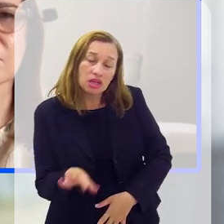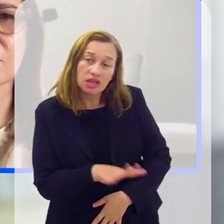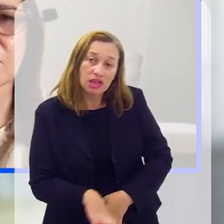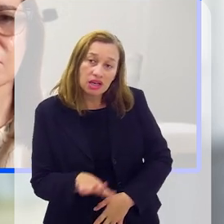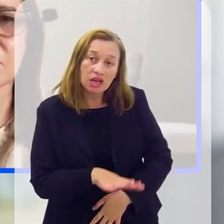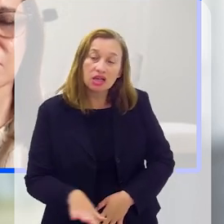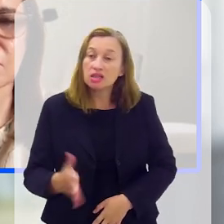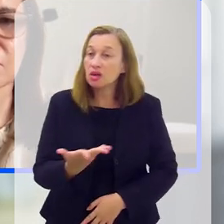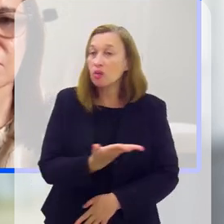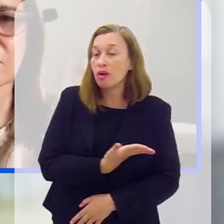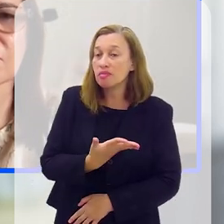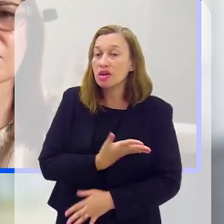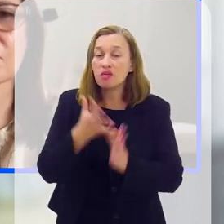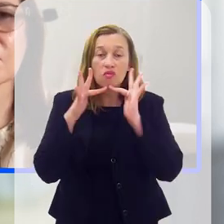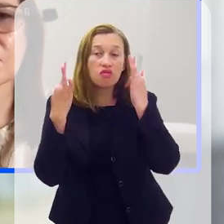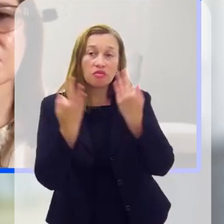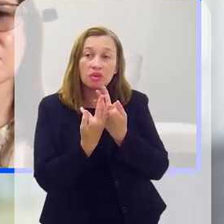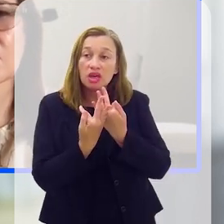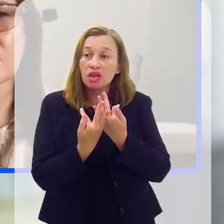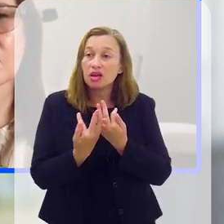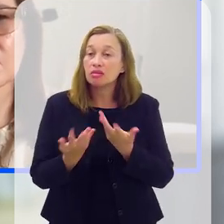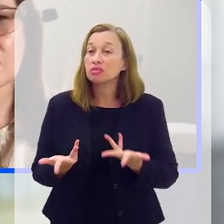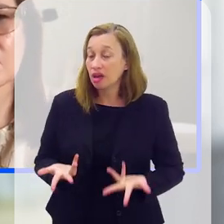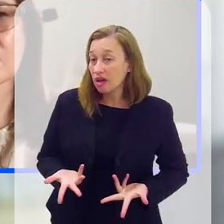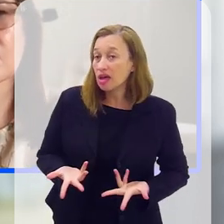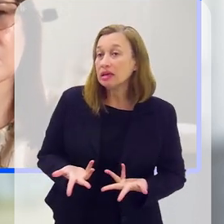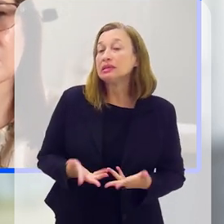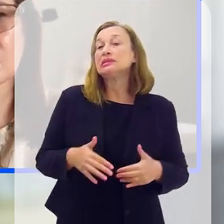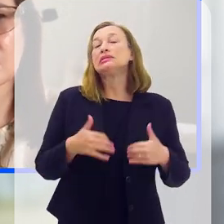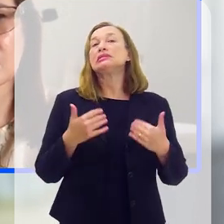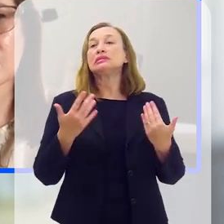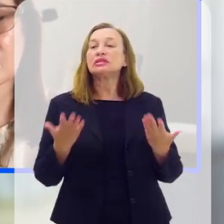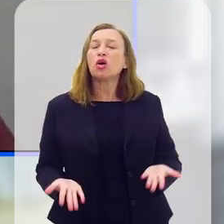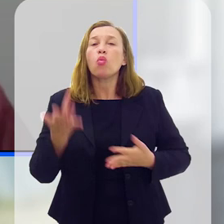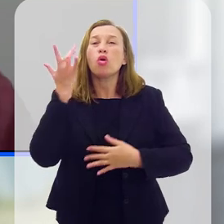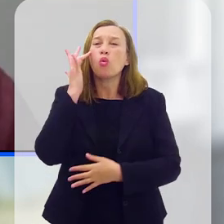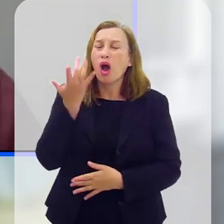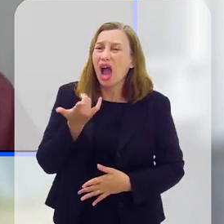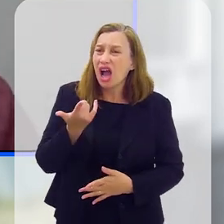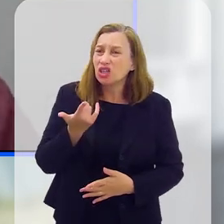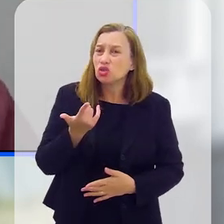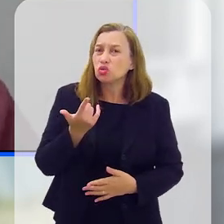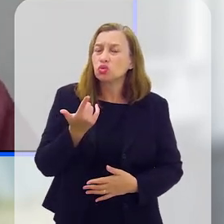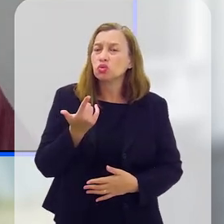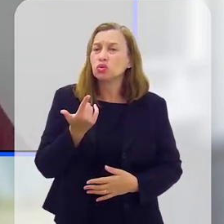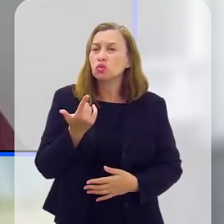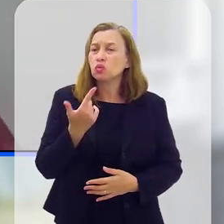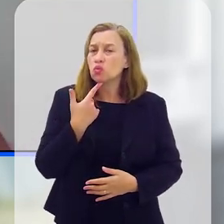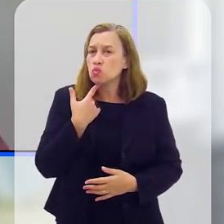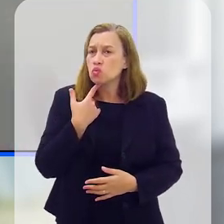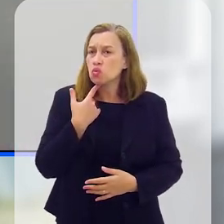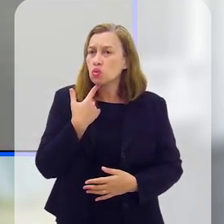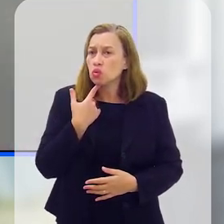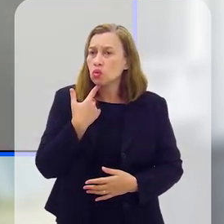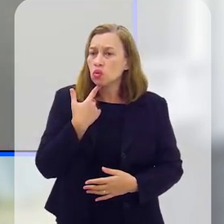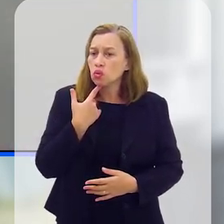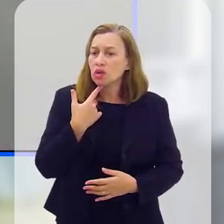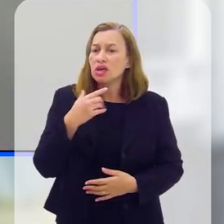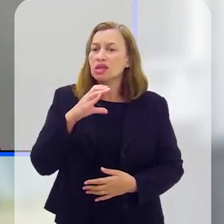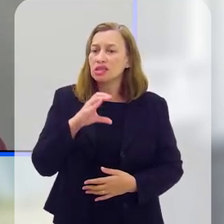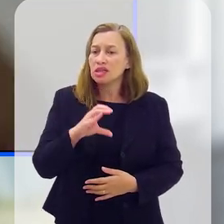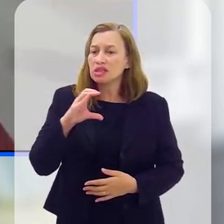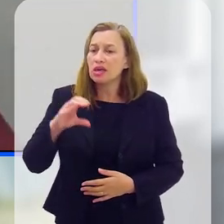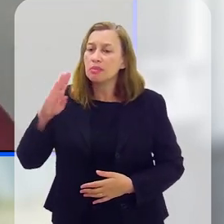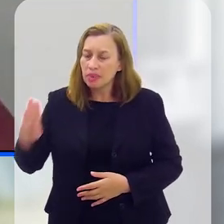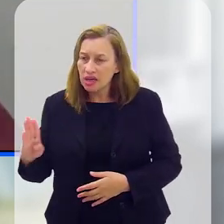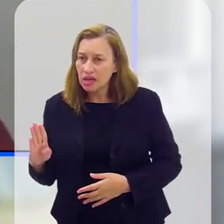amigos, com a família, com os pares. Então, eu acho que muito, por exemplo, do